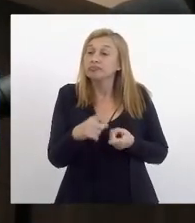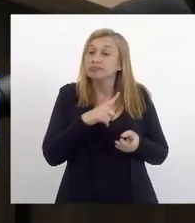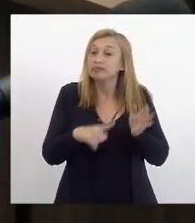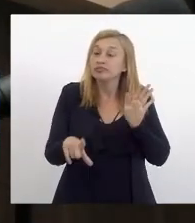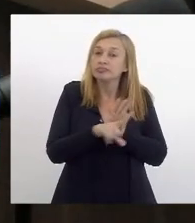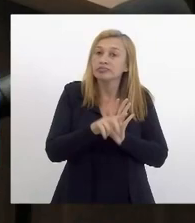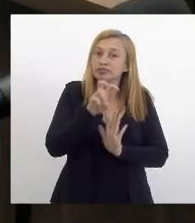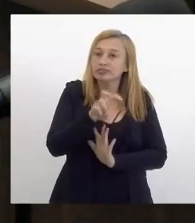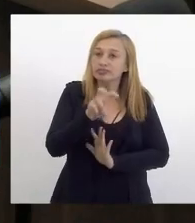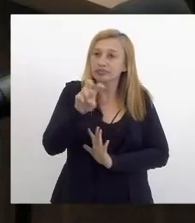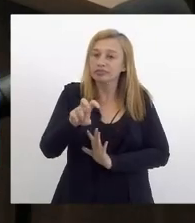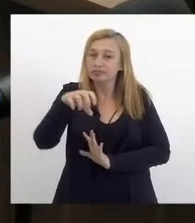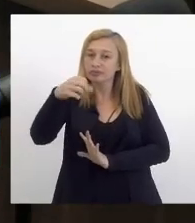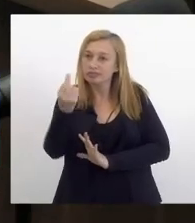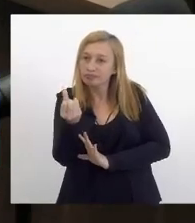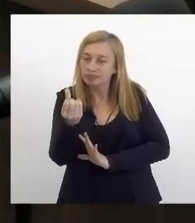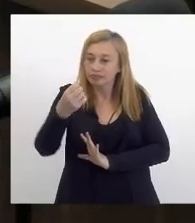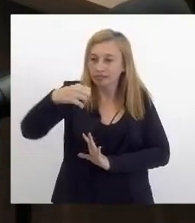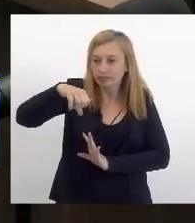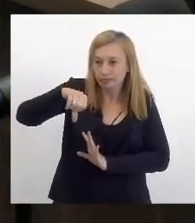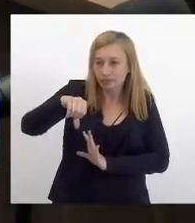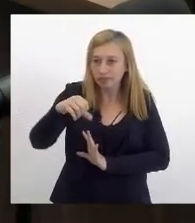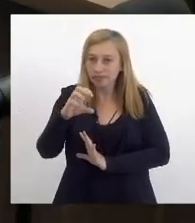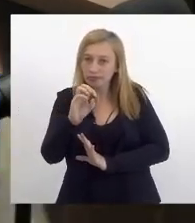5569 de 09